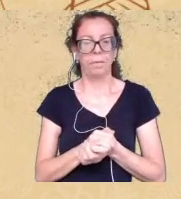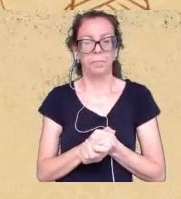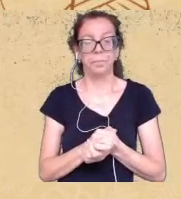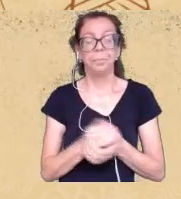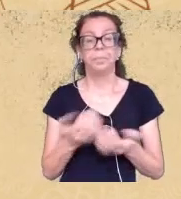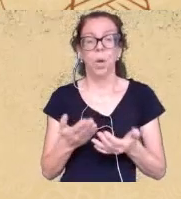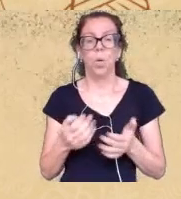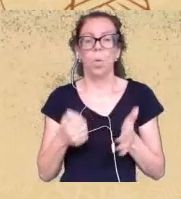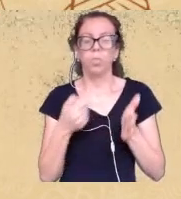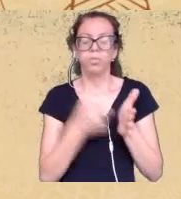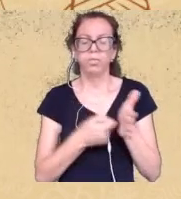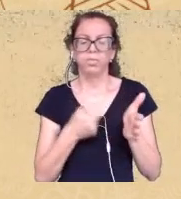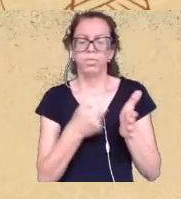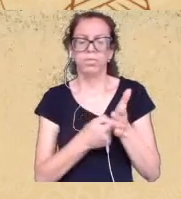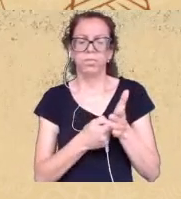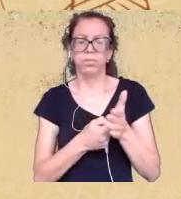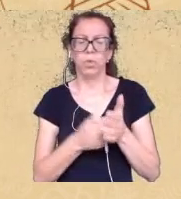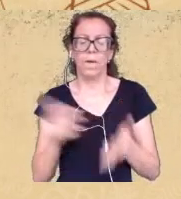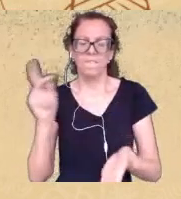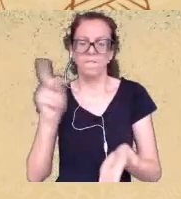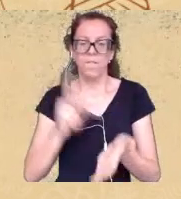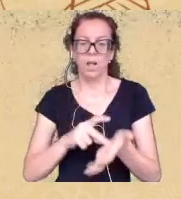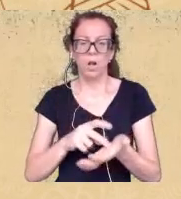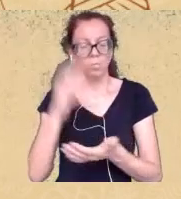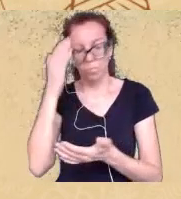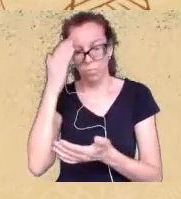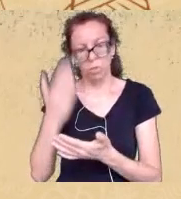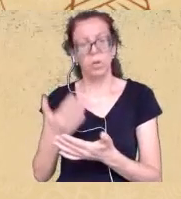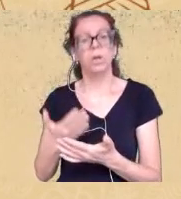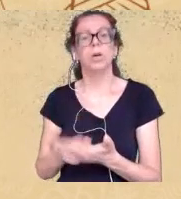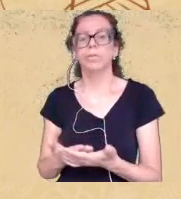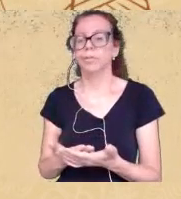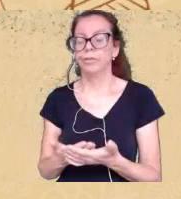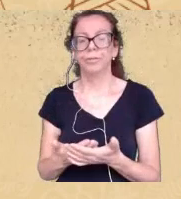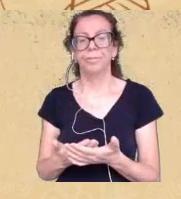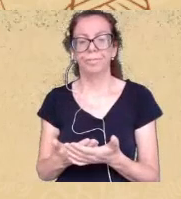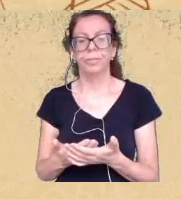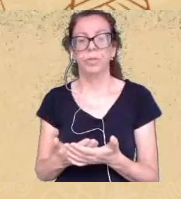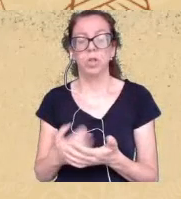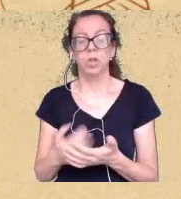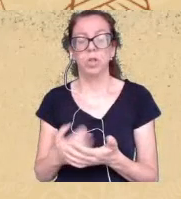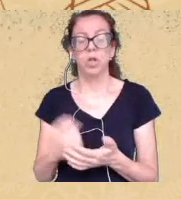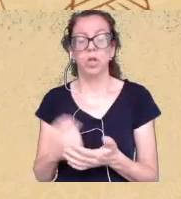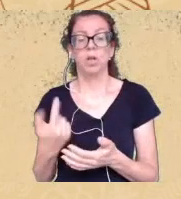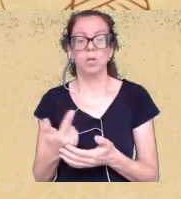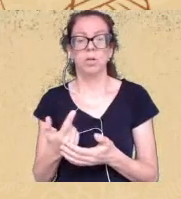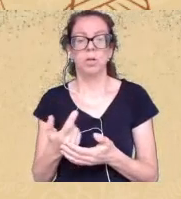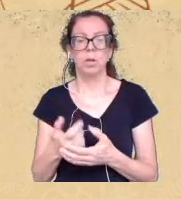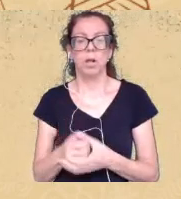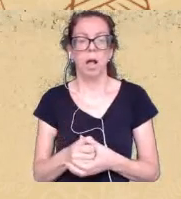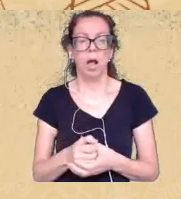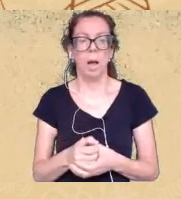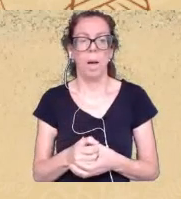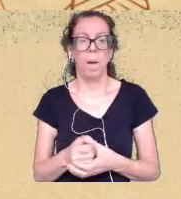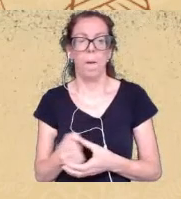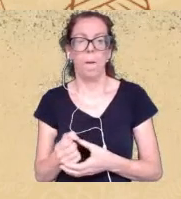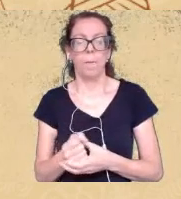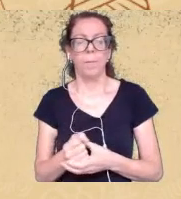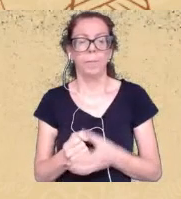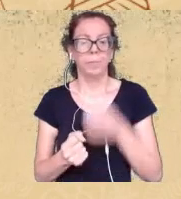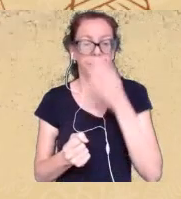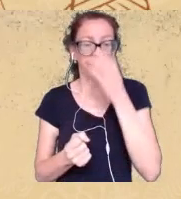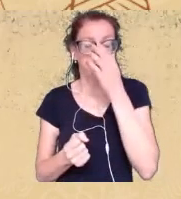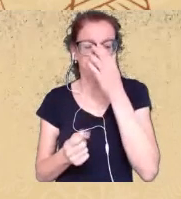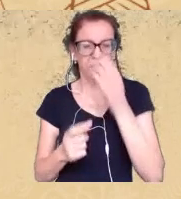eu não acredito que nós vamos pegar em armas não há vocação o povo